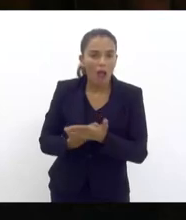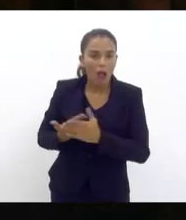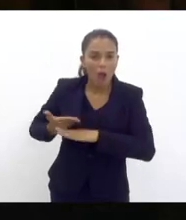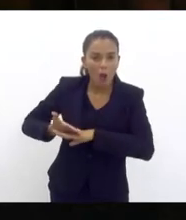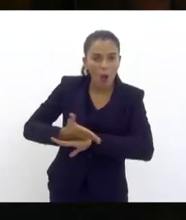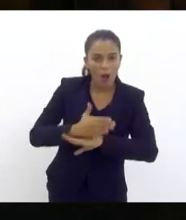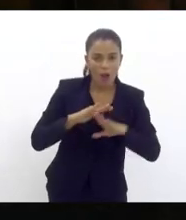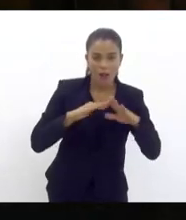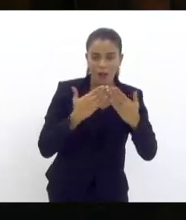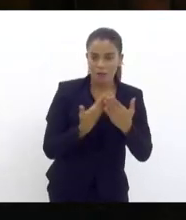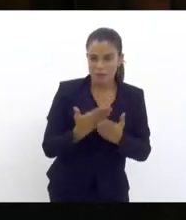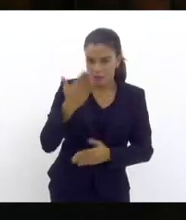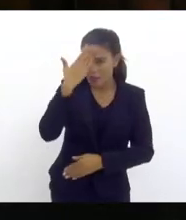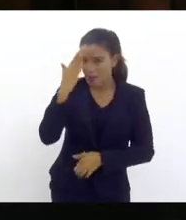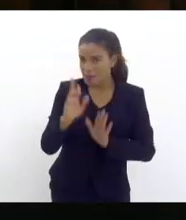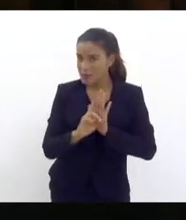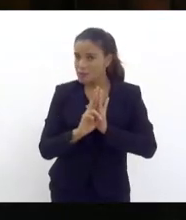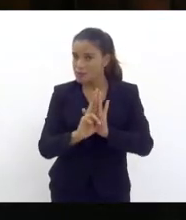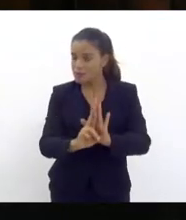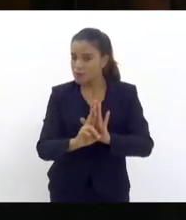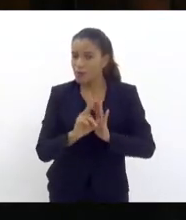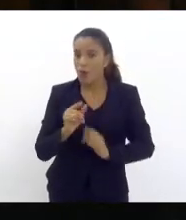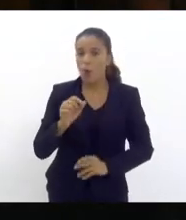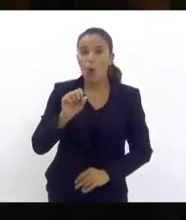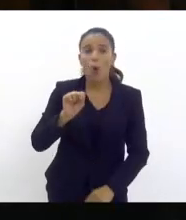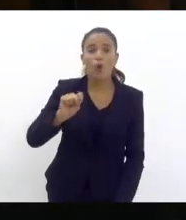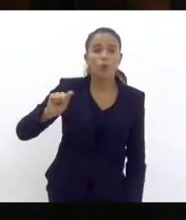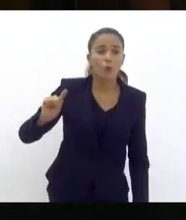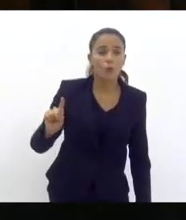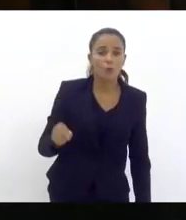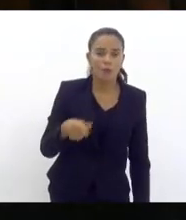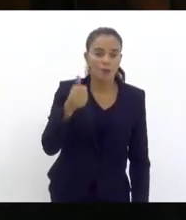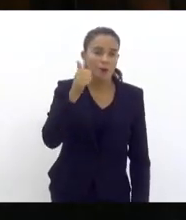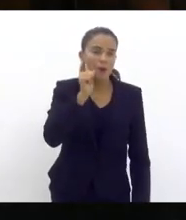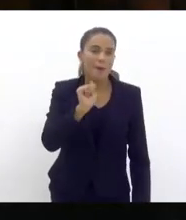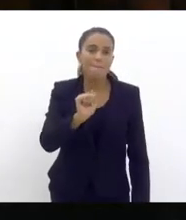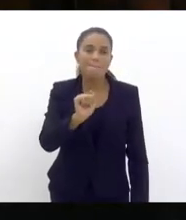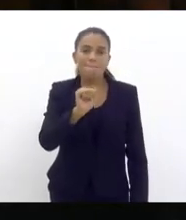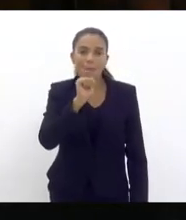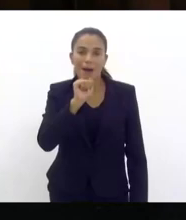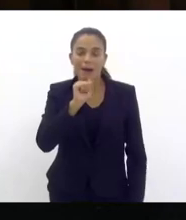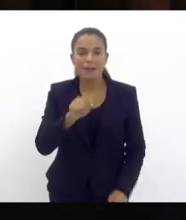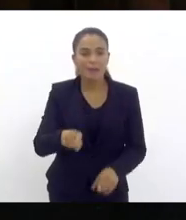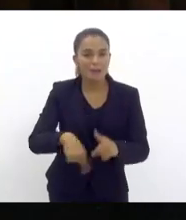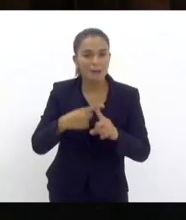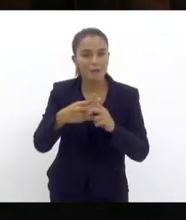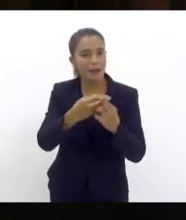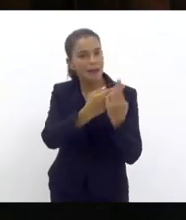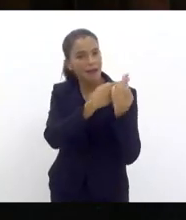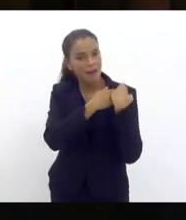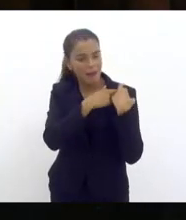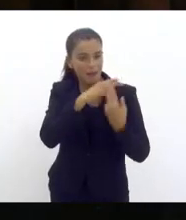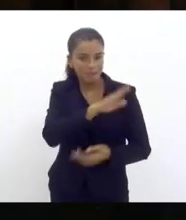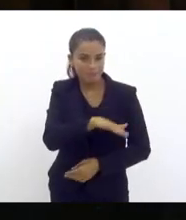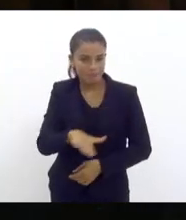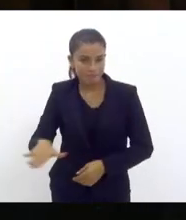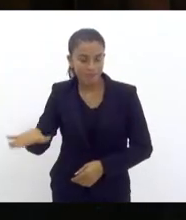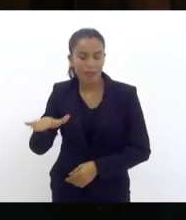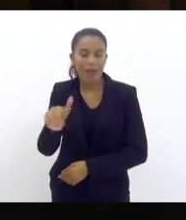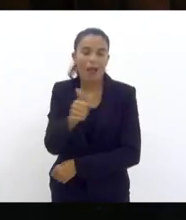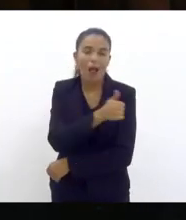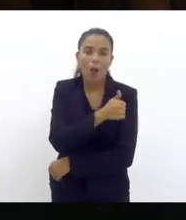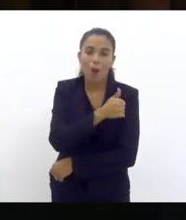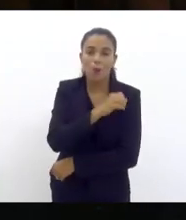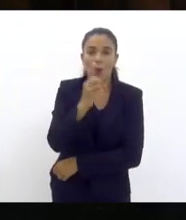Sabe o que que isso representa? Oito mil mães irresponsáveis de alunos ou que não puderam